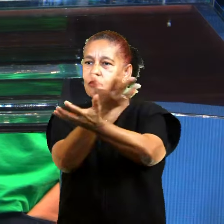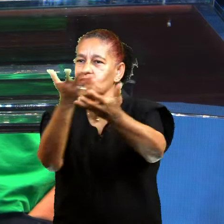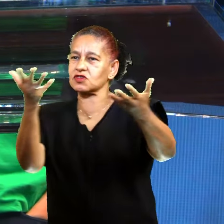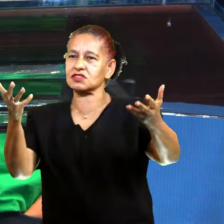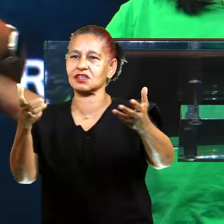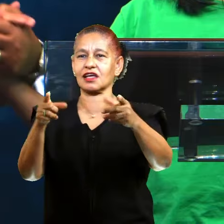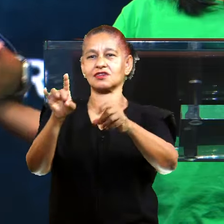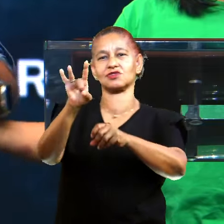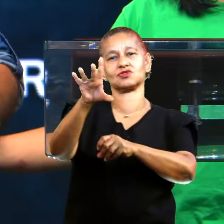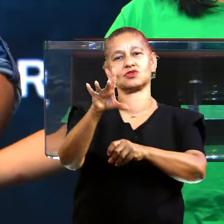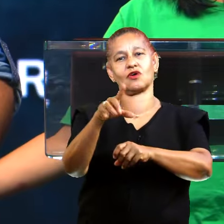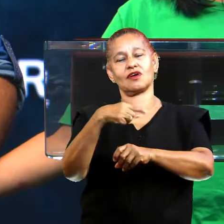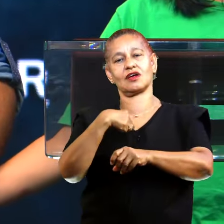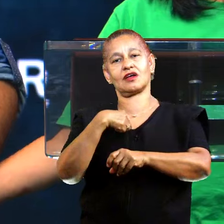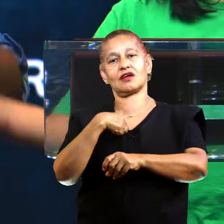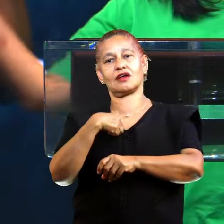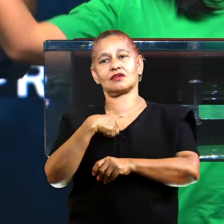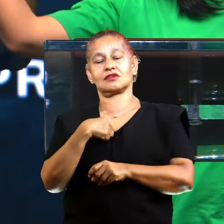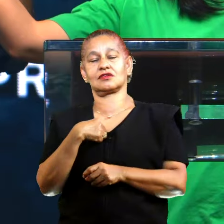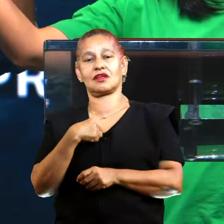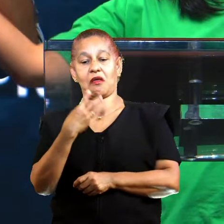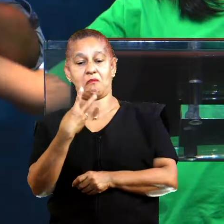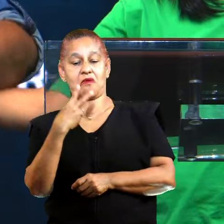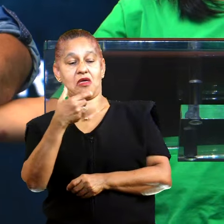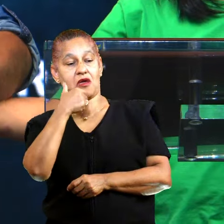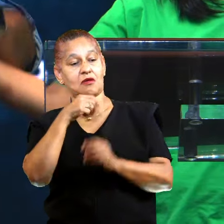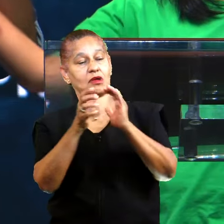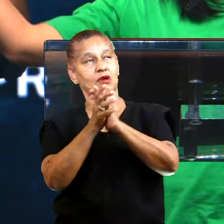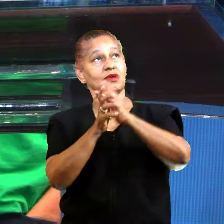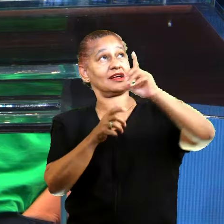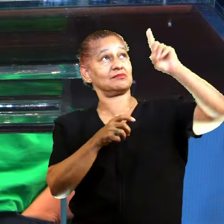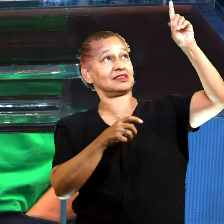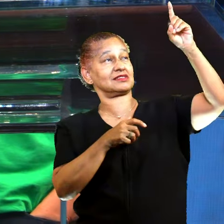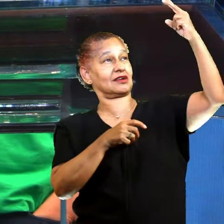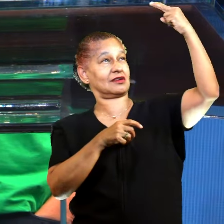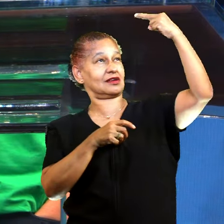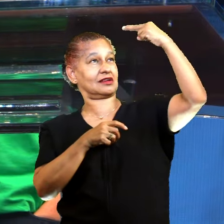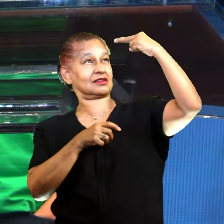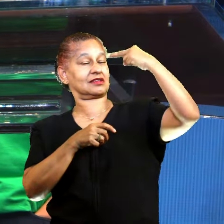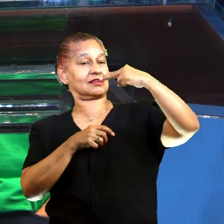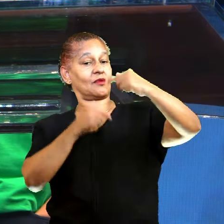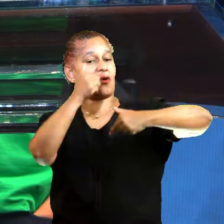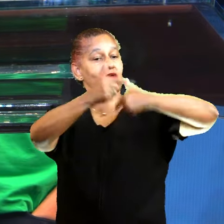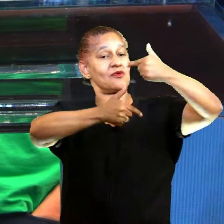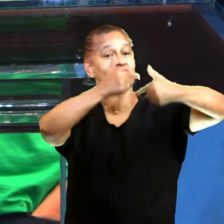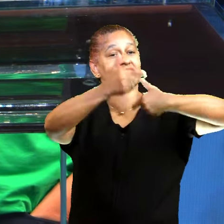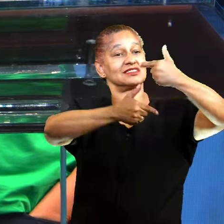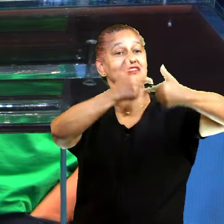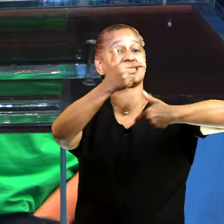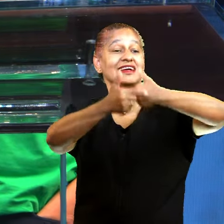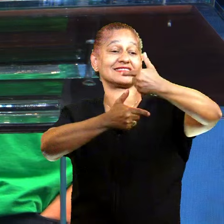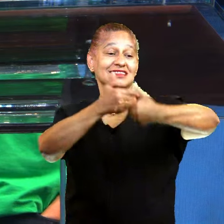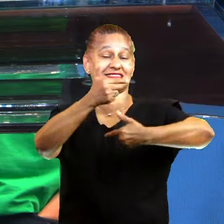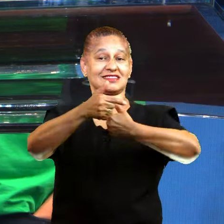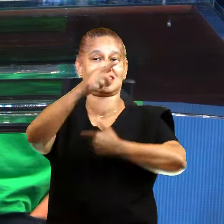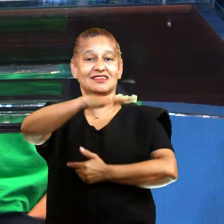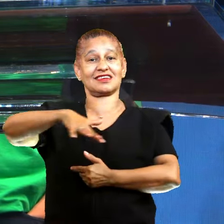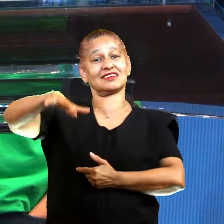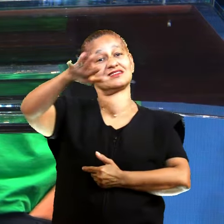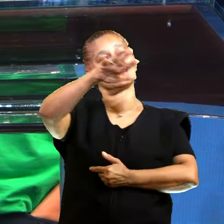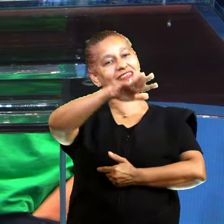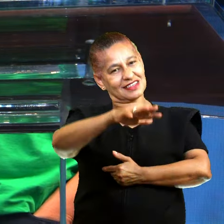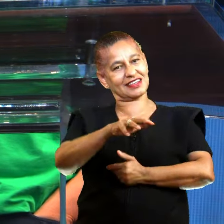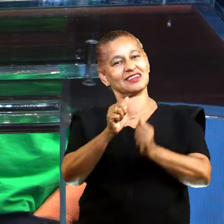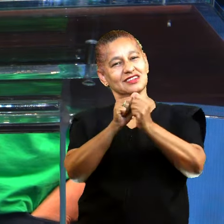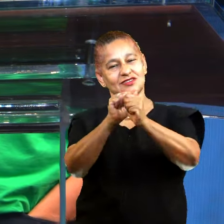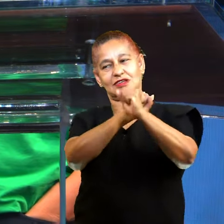eu e minha esposa. Mas Deus, lá em cima, está vendo por trás de mim uma geração. Uma geração que essa igreja fez parte.